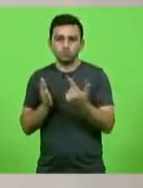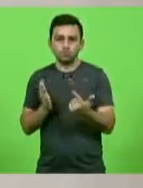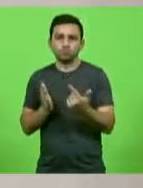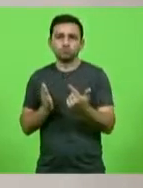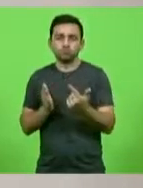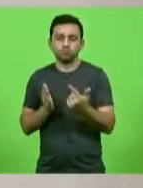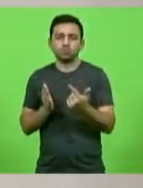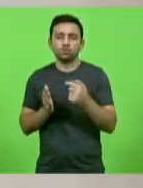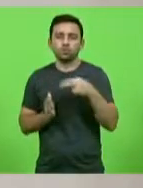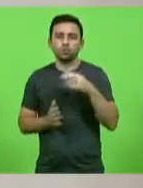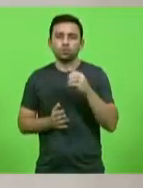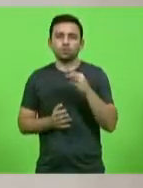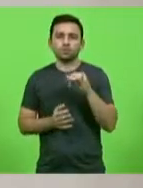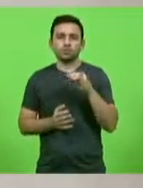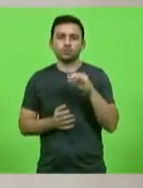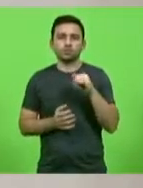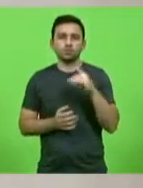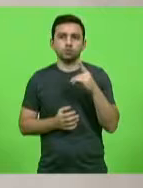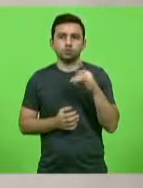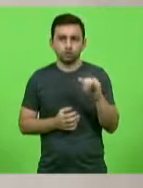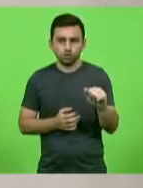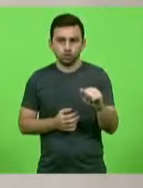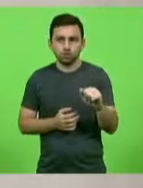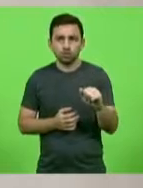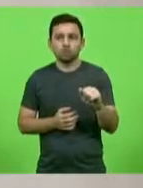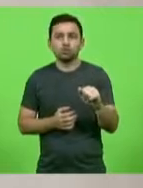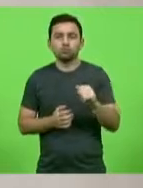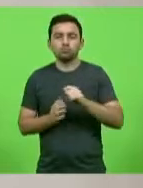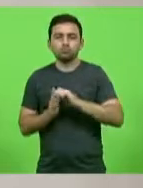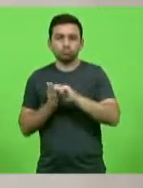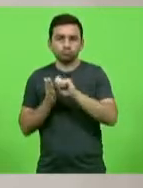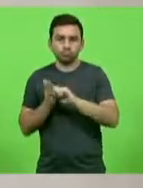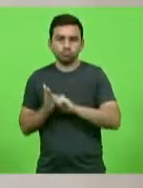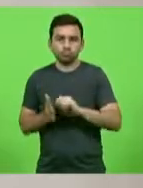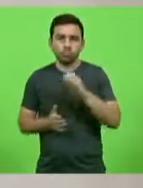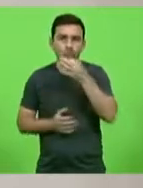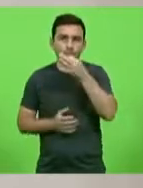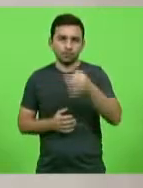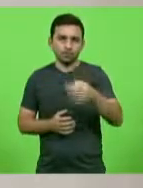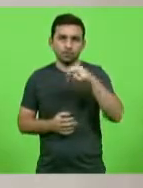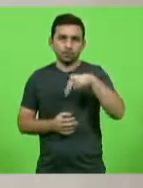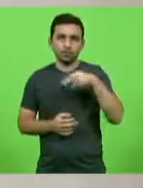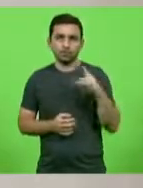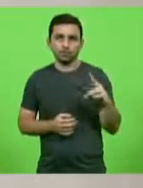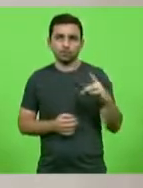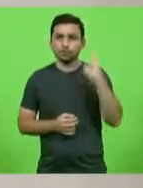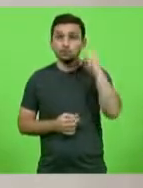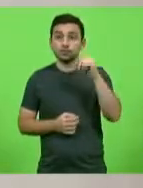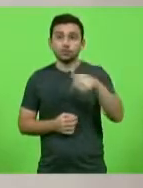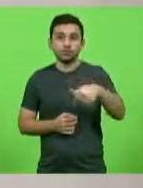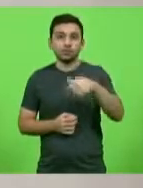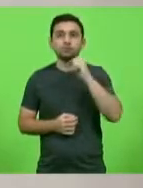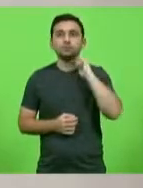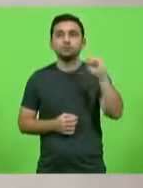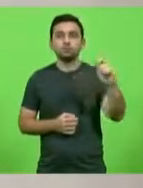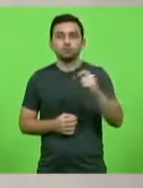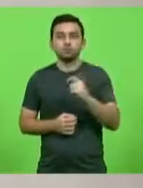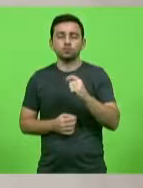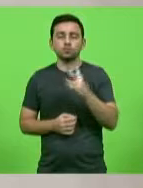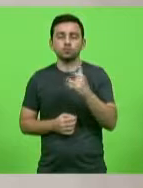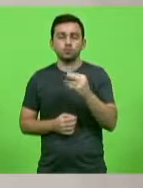pelo editorial na coluna Opinião ND no dia 7 de abril de 2021.